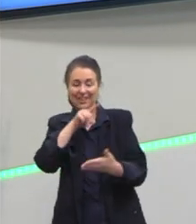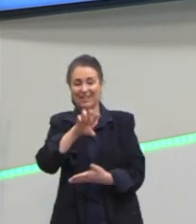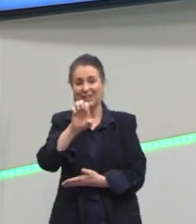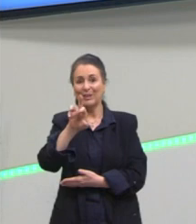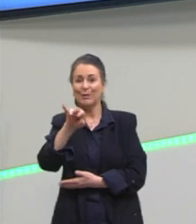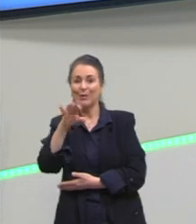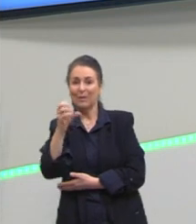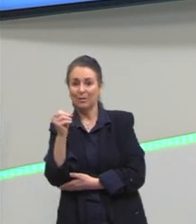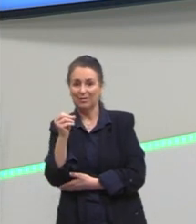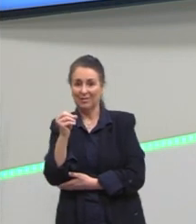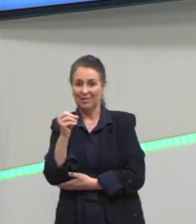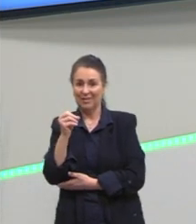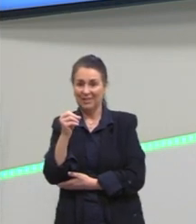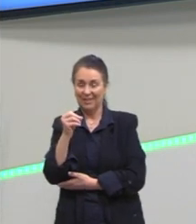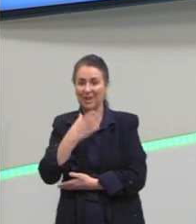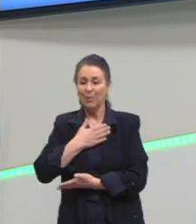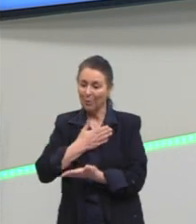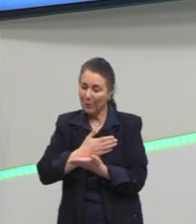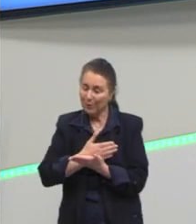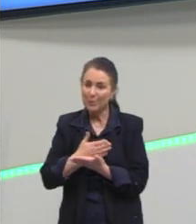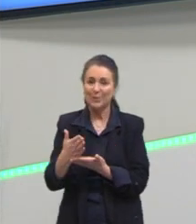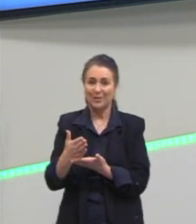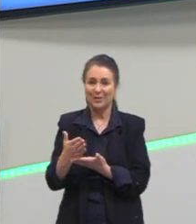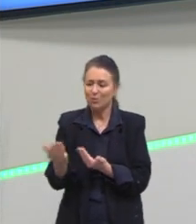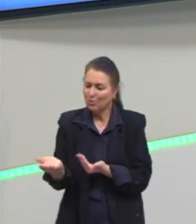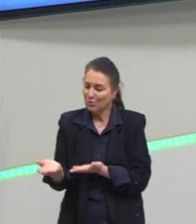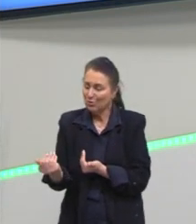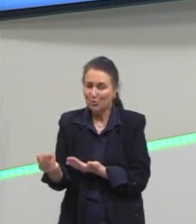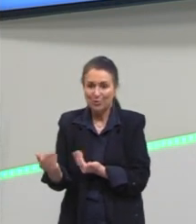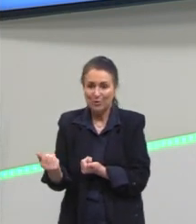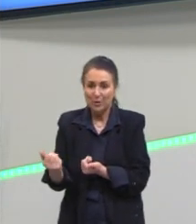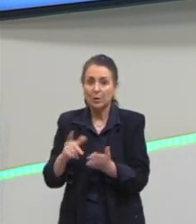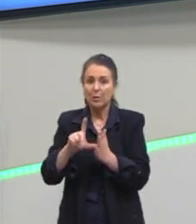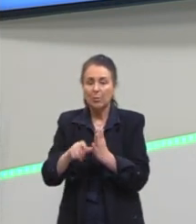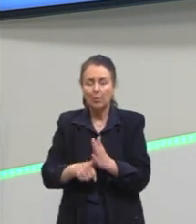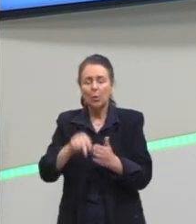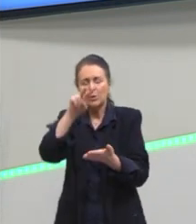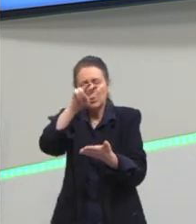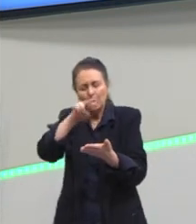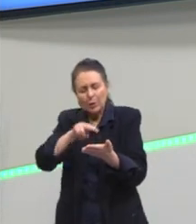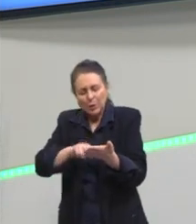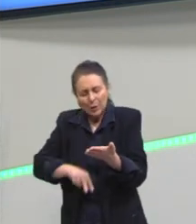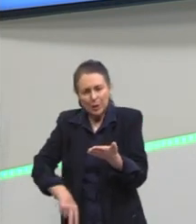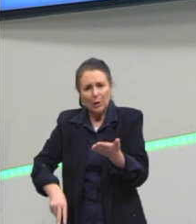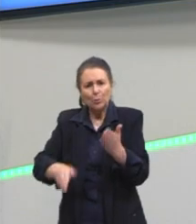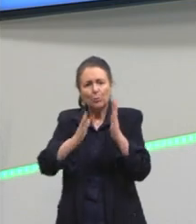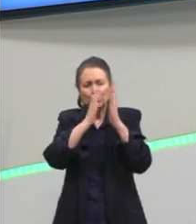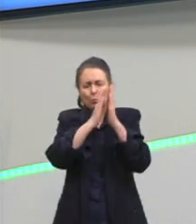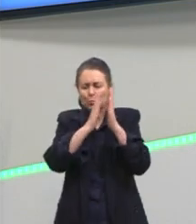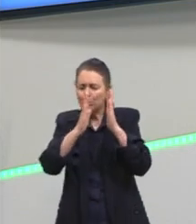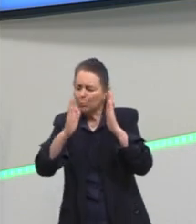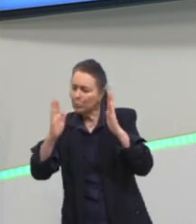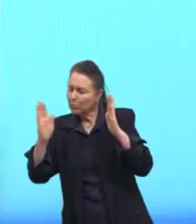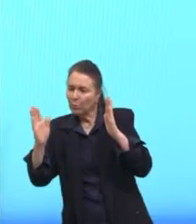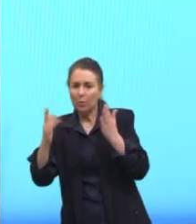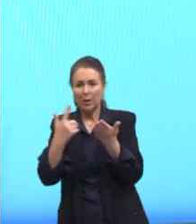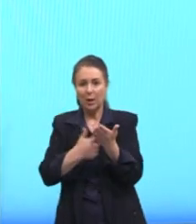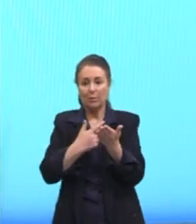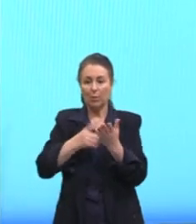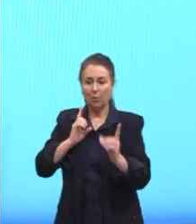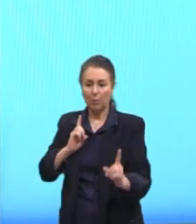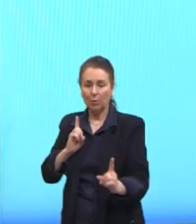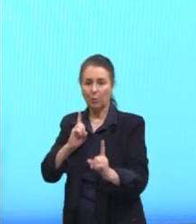o meu mundo de leitora bastante jovem, e depois de ter lido todas as séries X, série Y de livros, eu